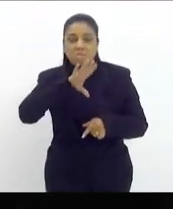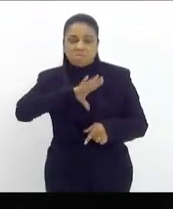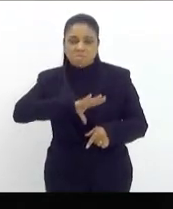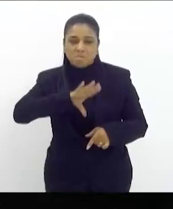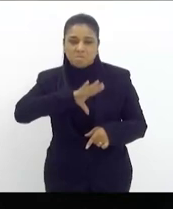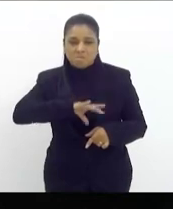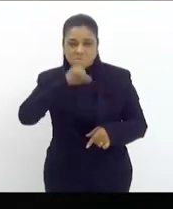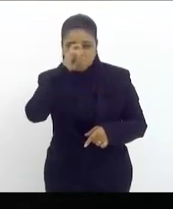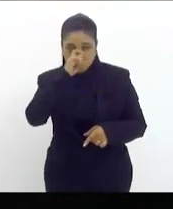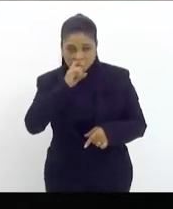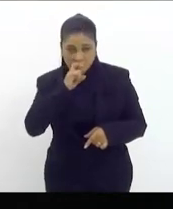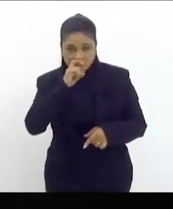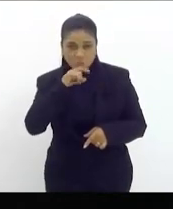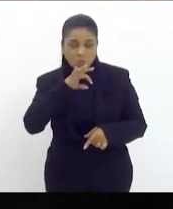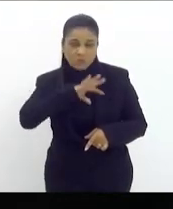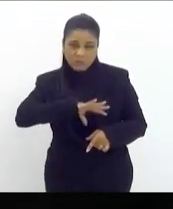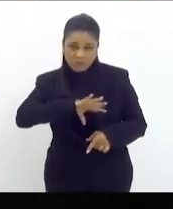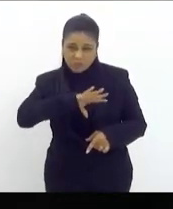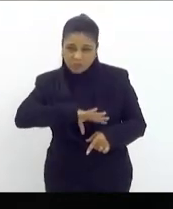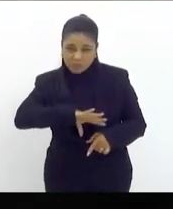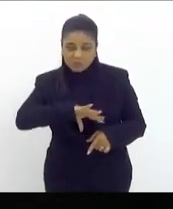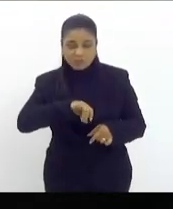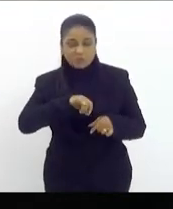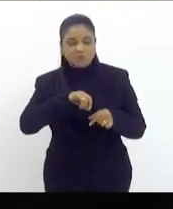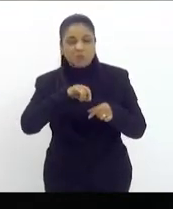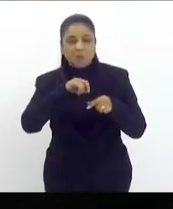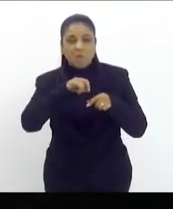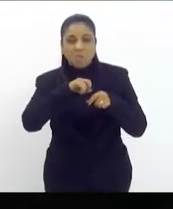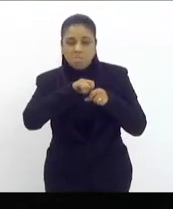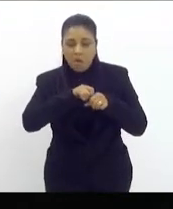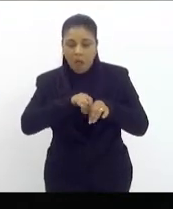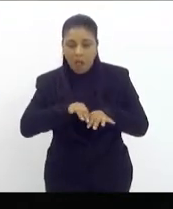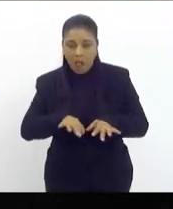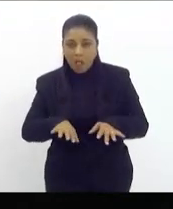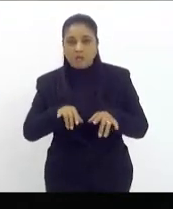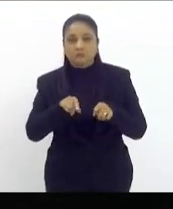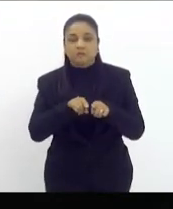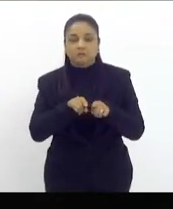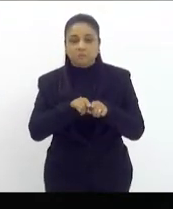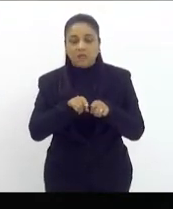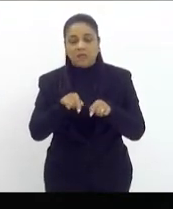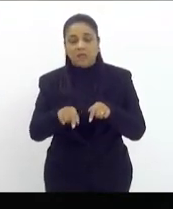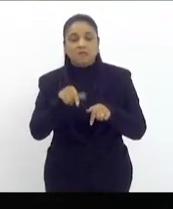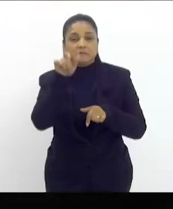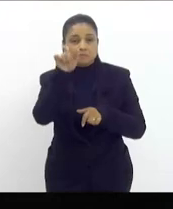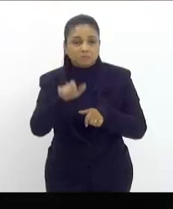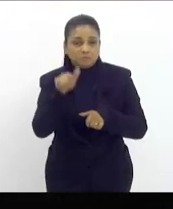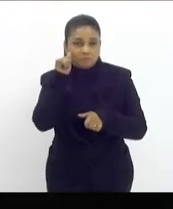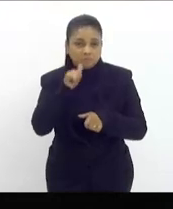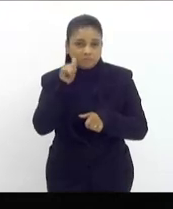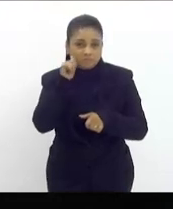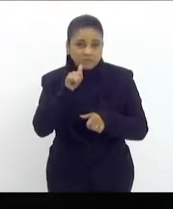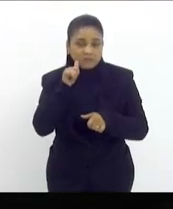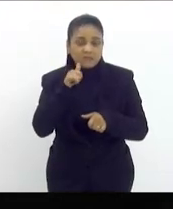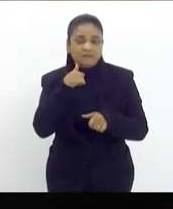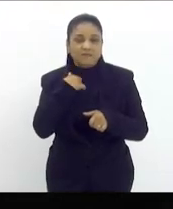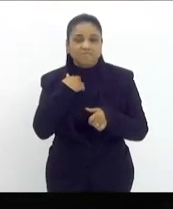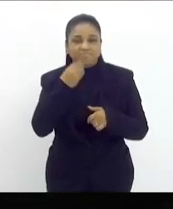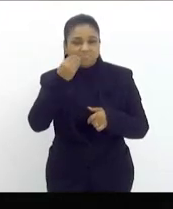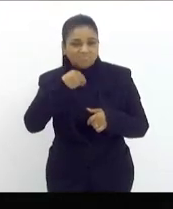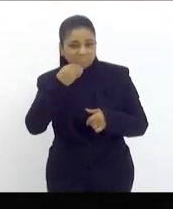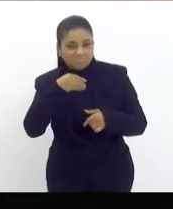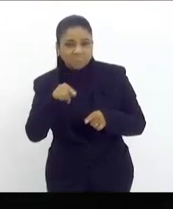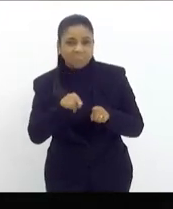tinha várias situações que deixaram essas mulheres fragilizadas e depois elas não conseguiram retirar esse método